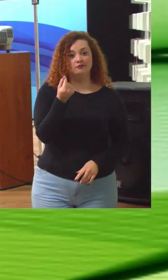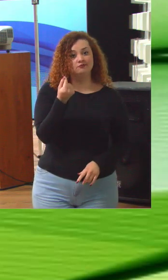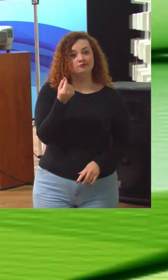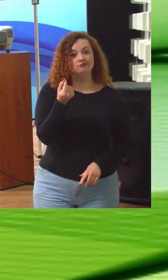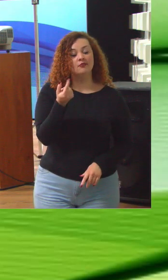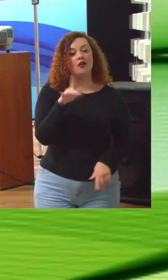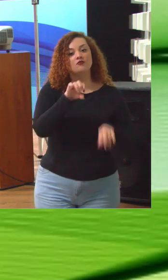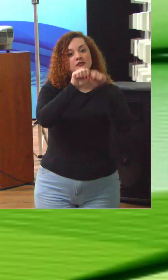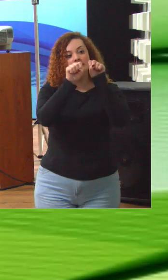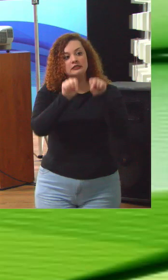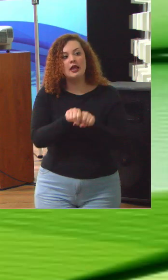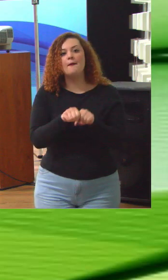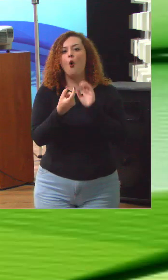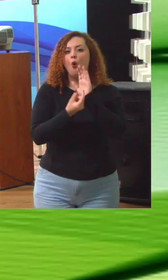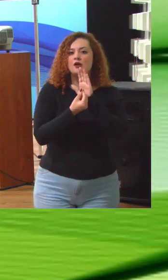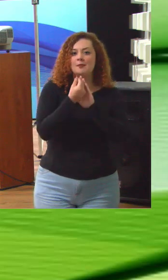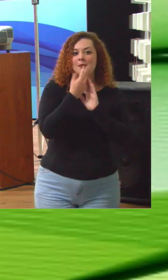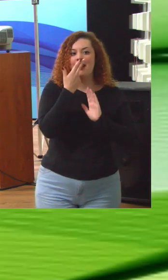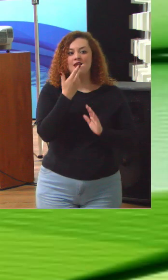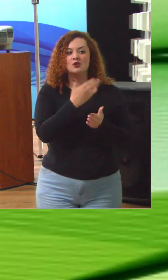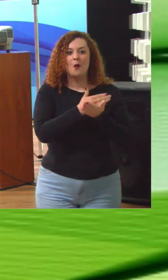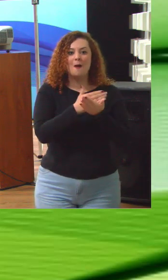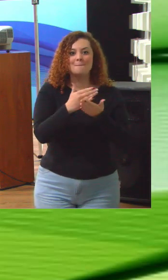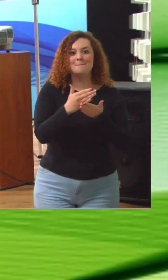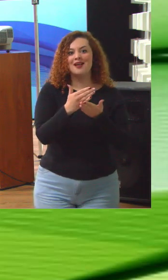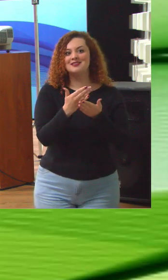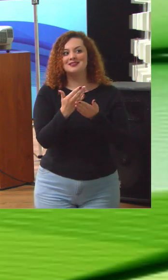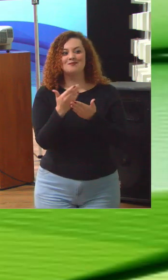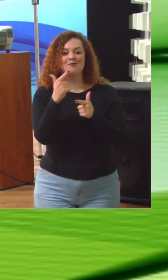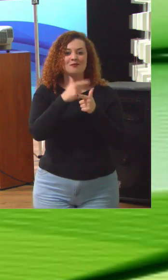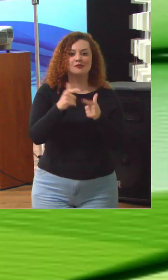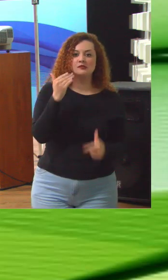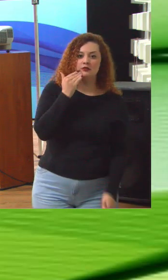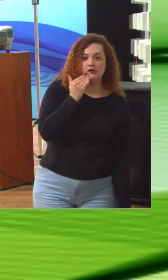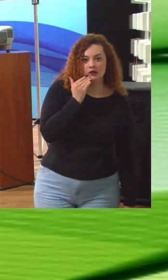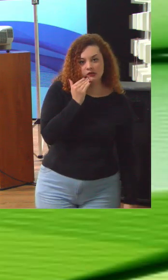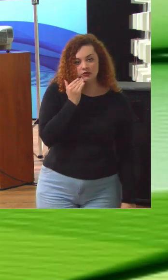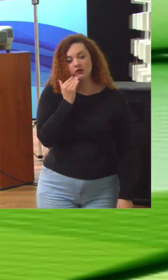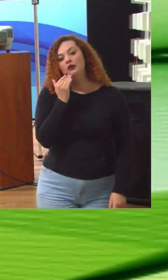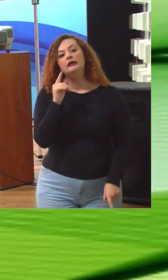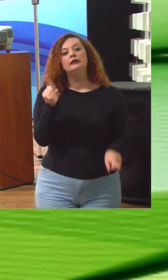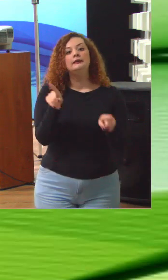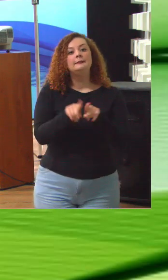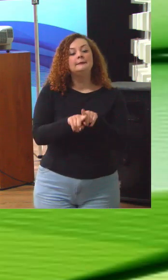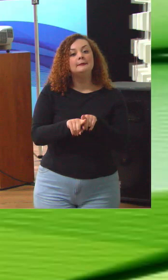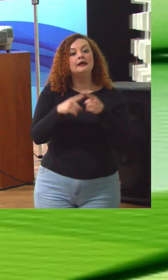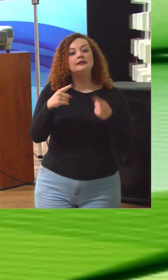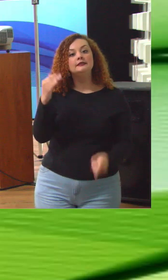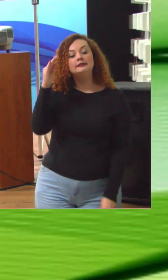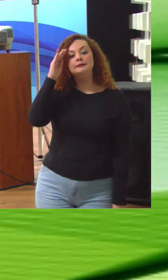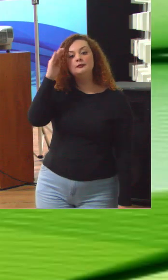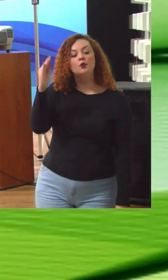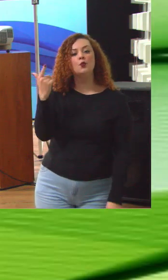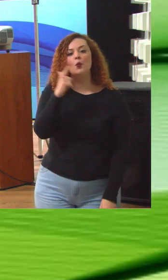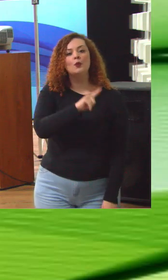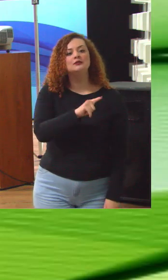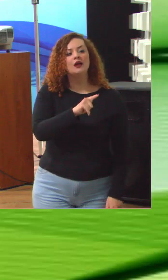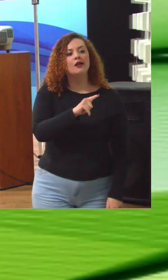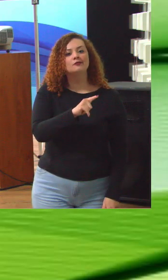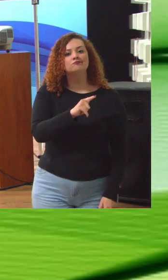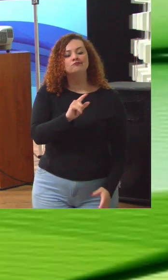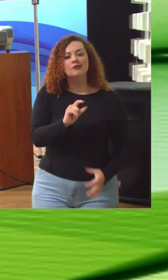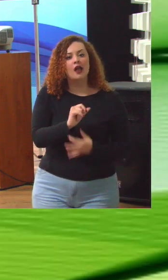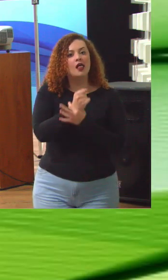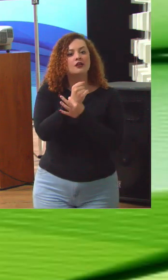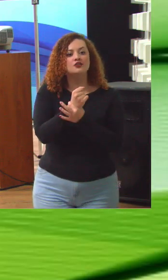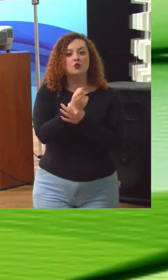que o sistema orçamentário já nasça inteirinho com doença com defeito mas principalmente a gente não consegue garantir que o dinheiro